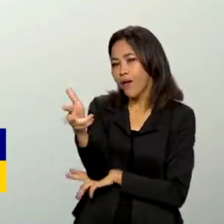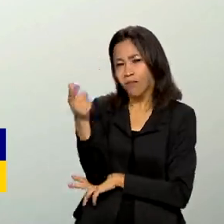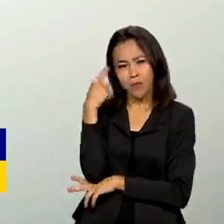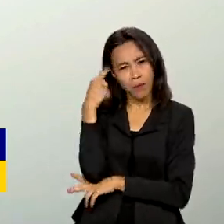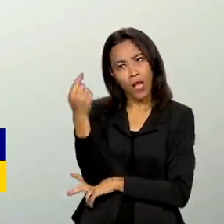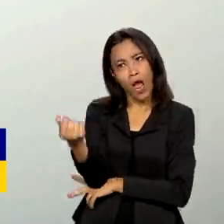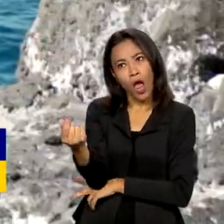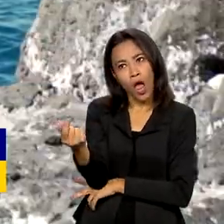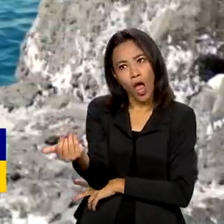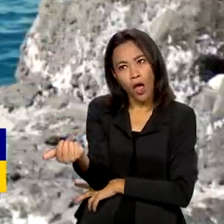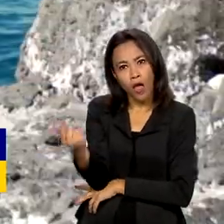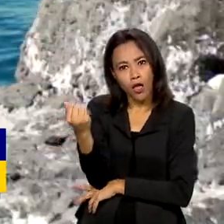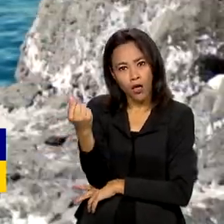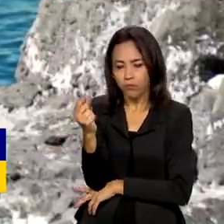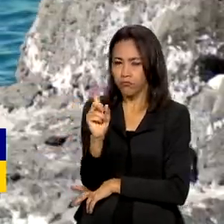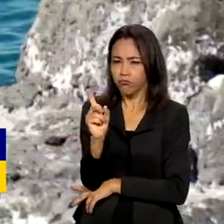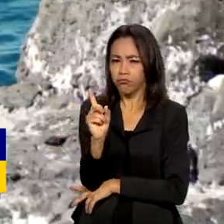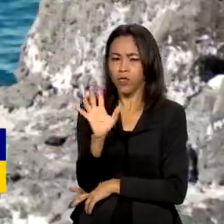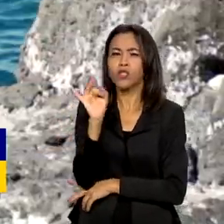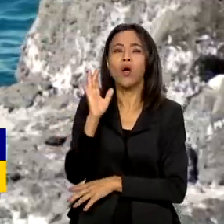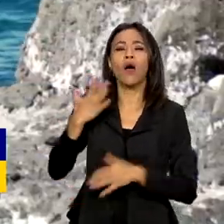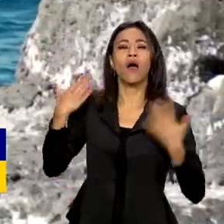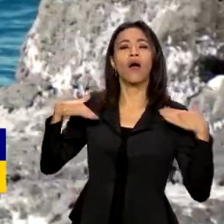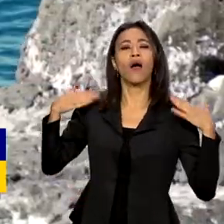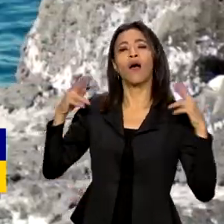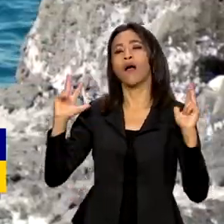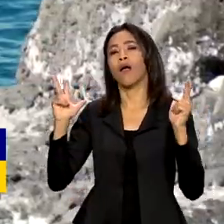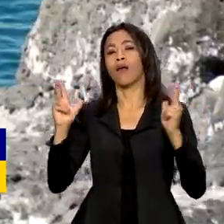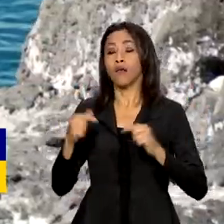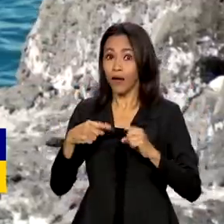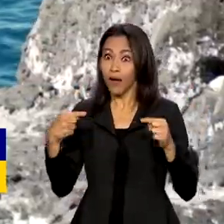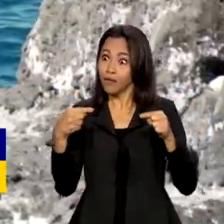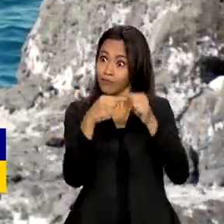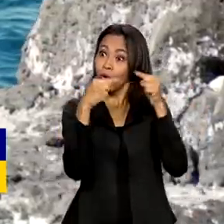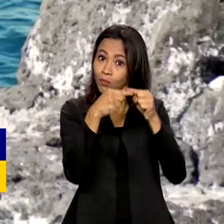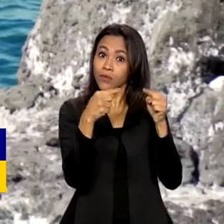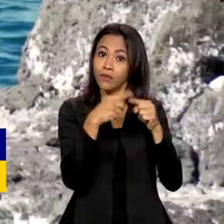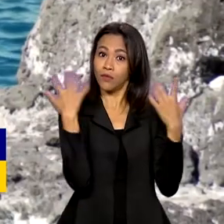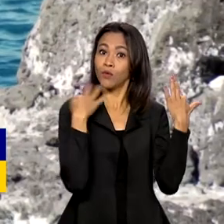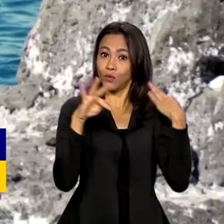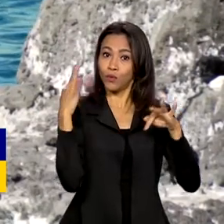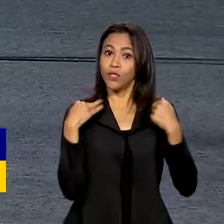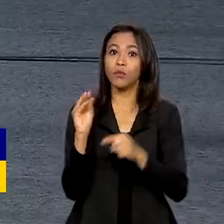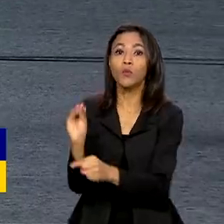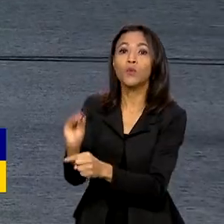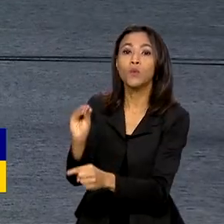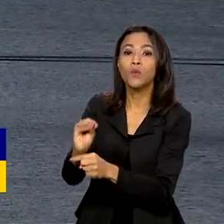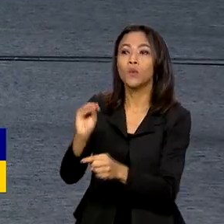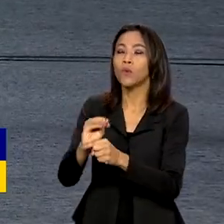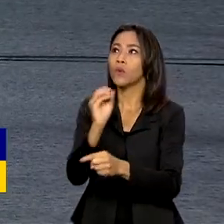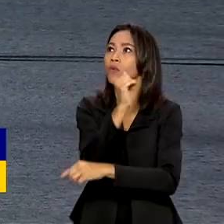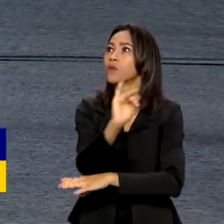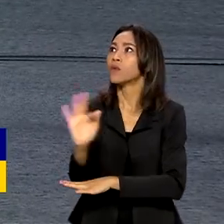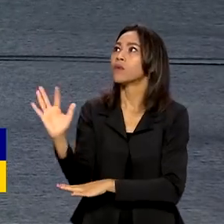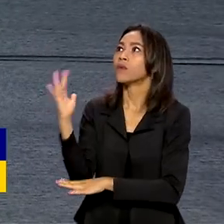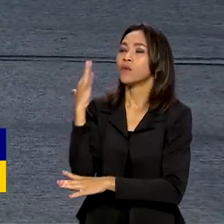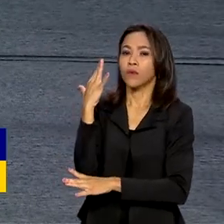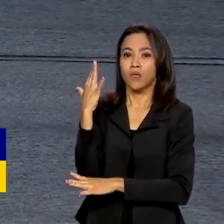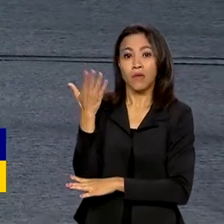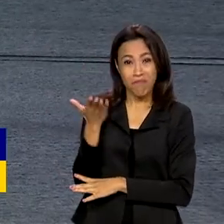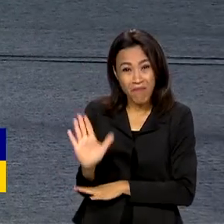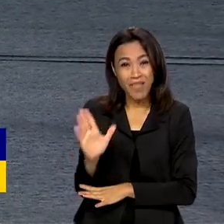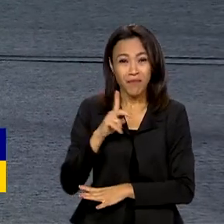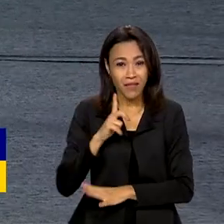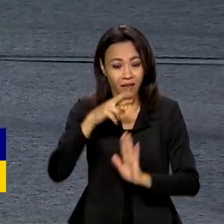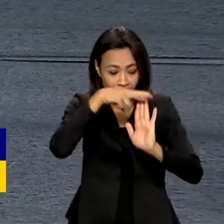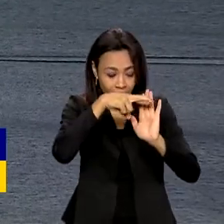econômico, e por isso tem grande afinidade com o turismo e a preservação ambiental. E para regular toda essa